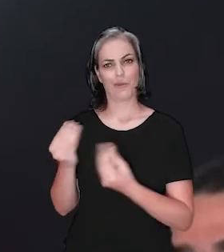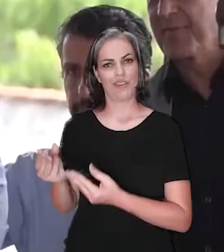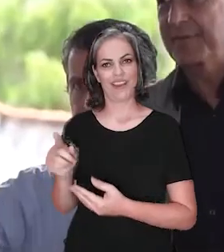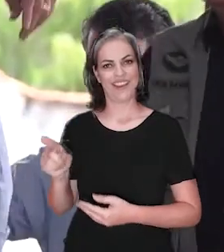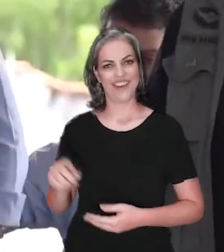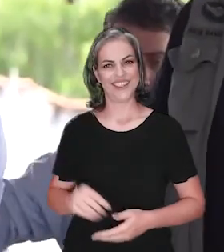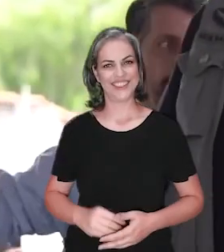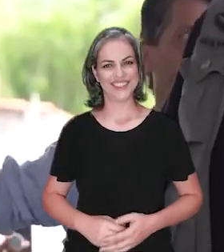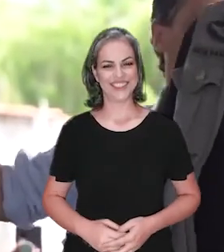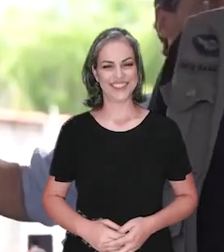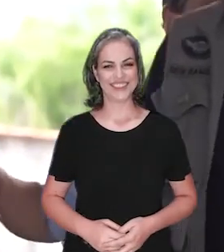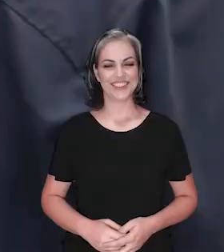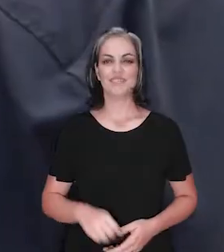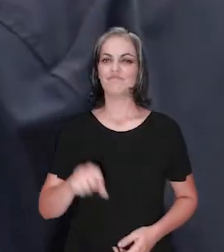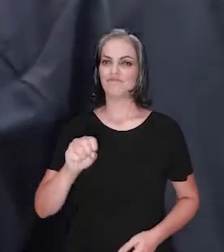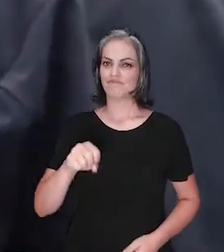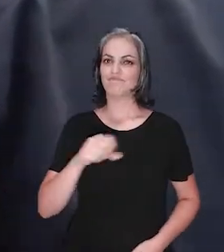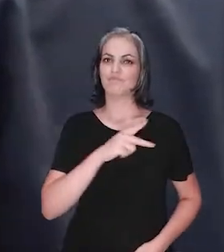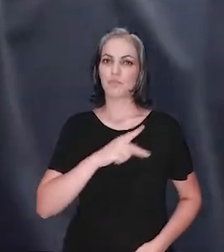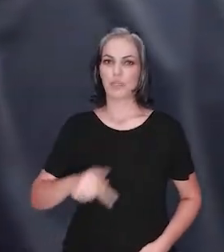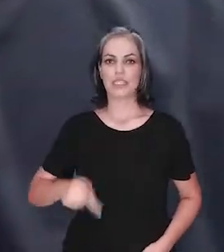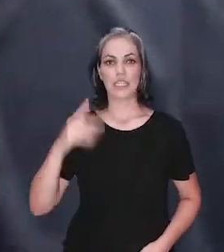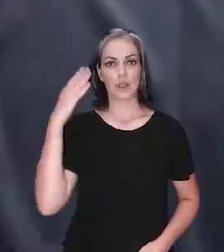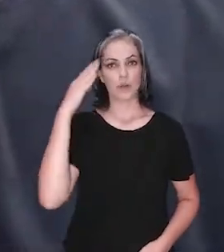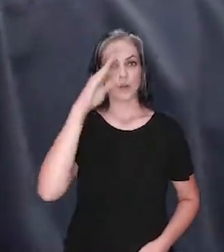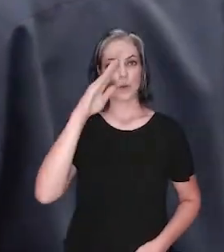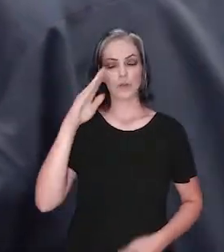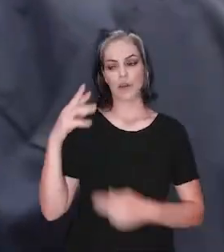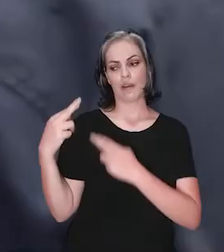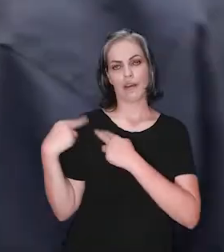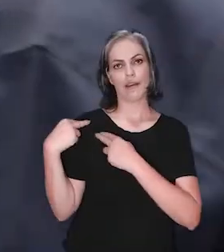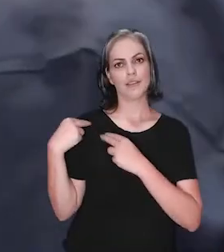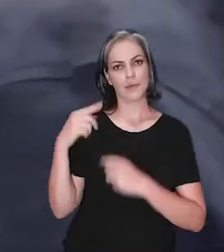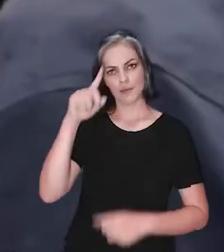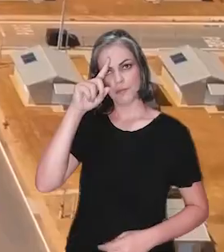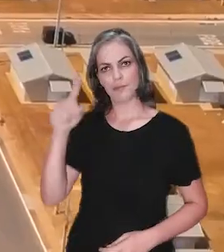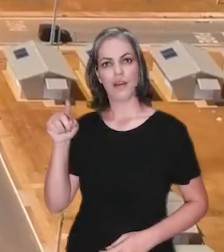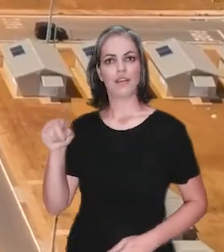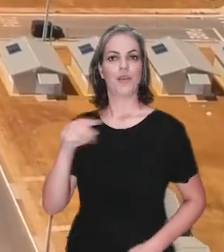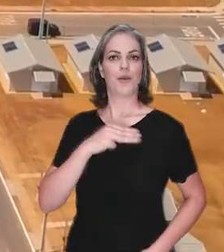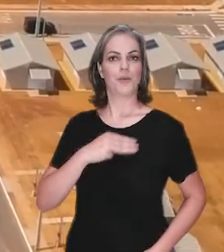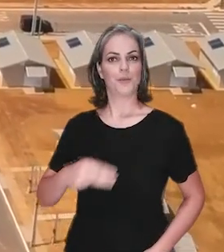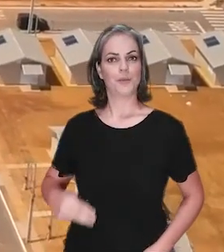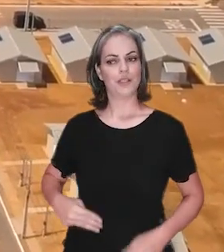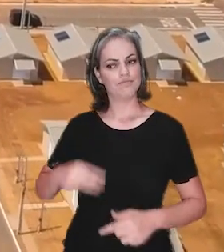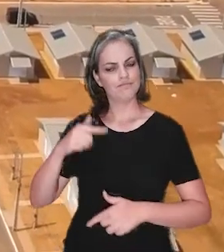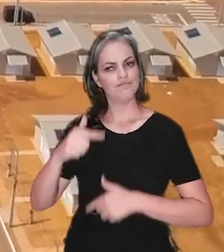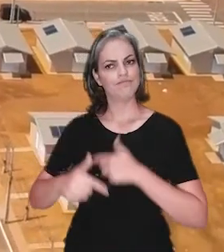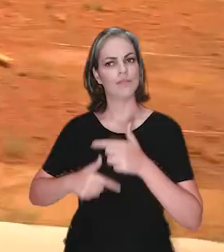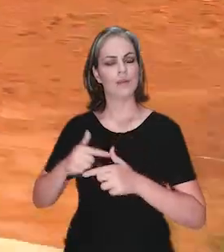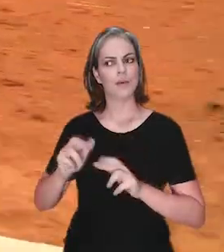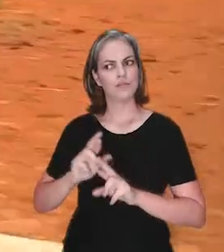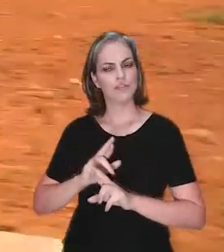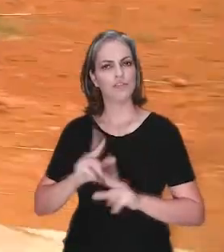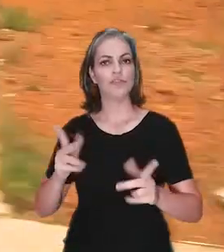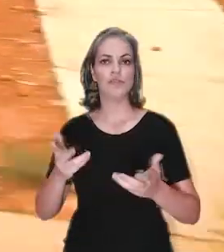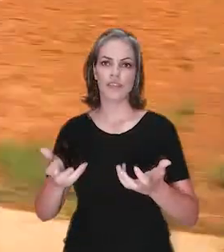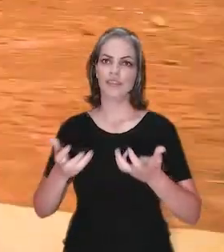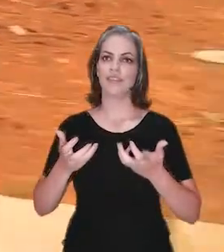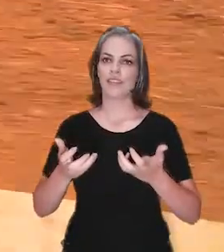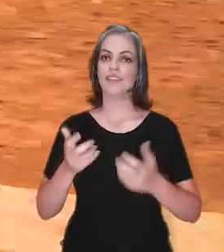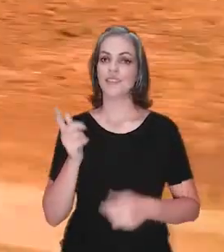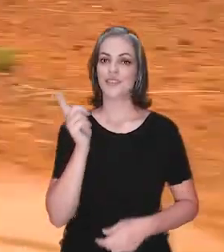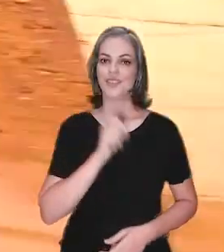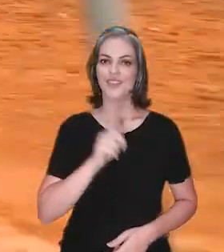Com a missão dada pelo presidente Bolsonaro, Marinho queria fazer a diferença na vida dos brasileiros e fez.